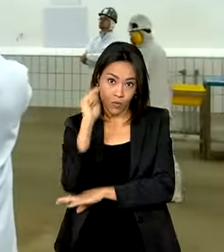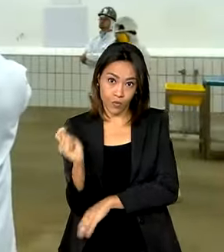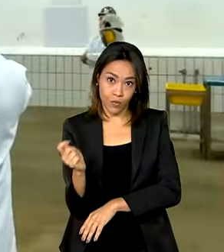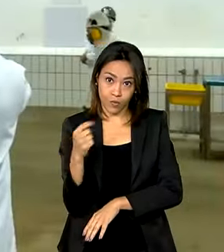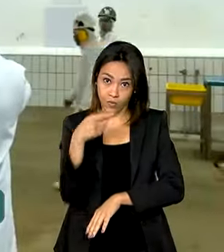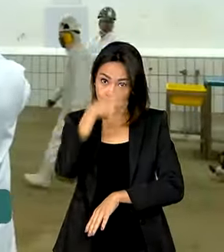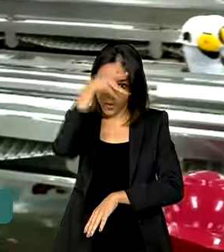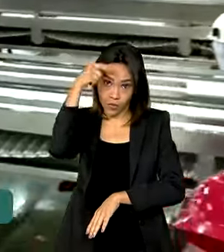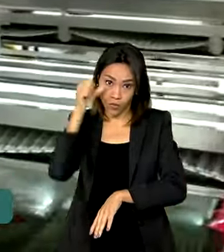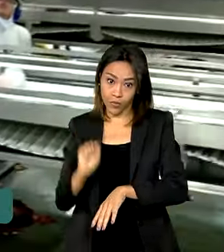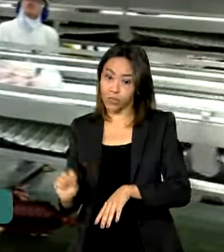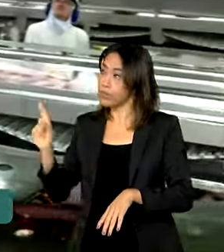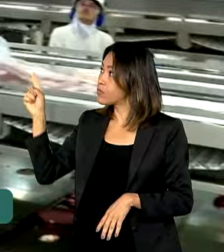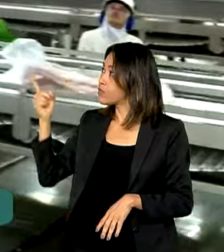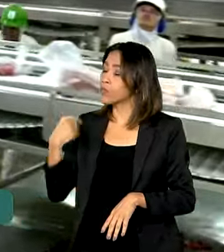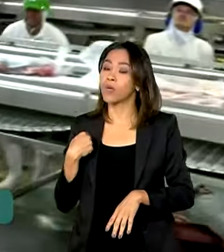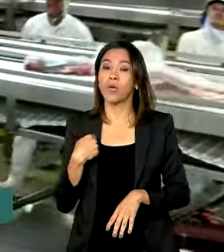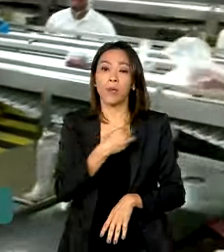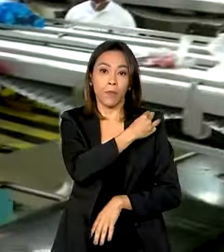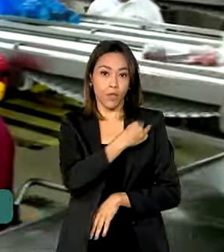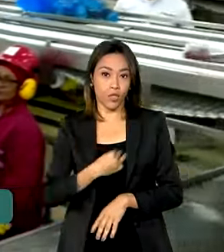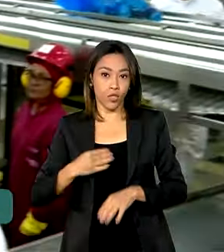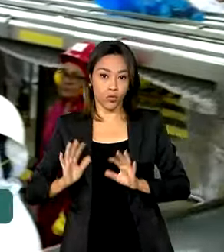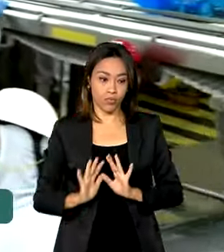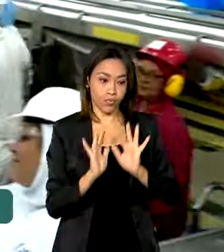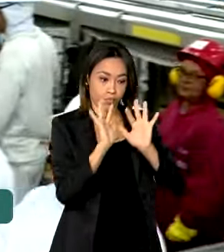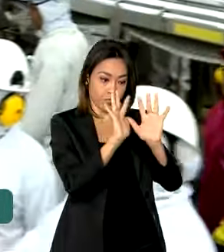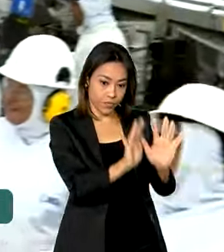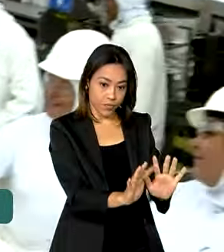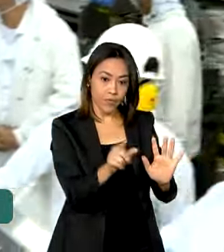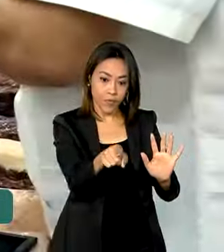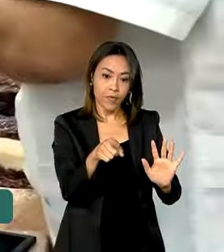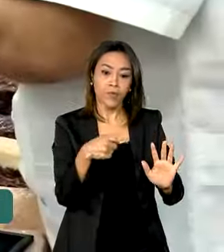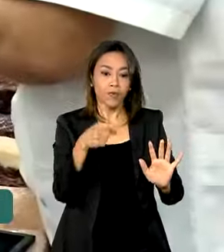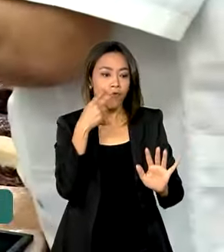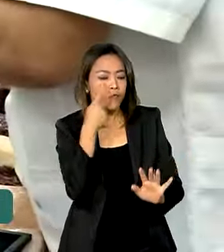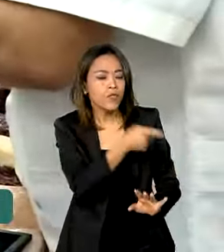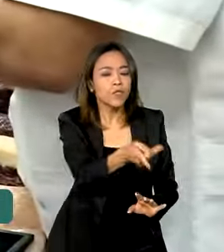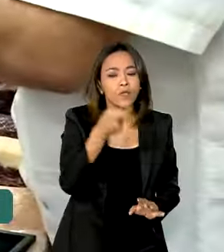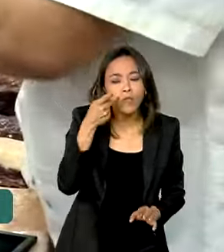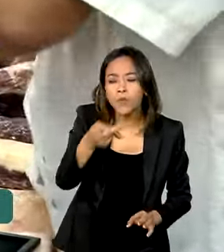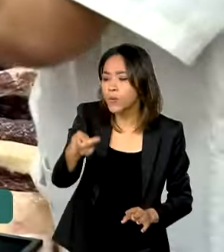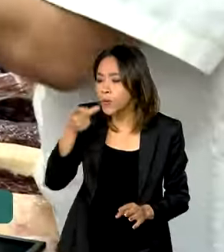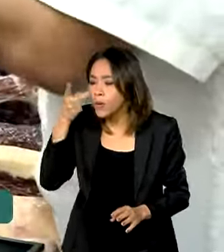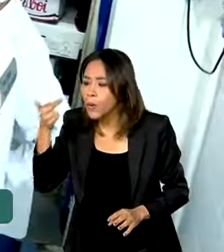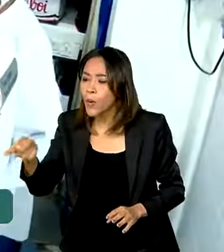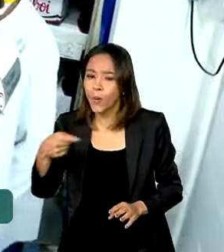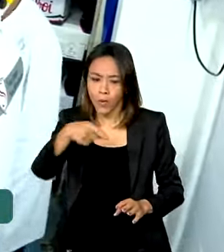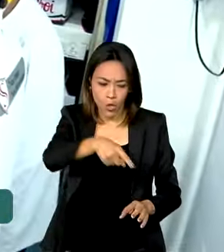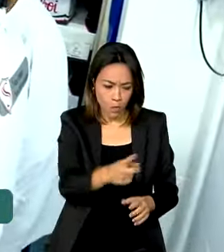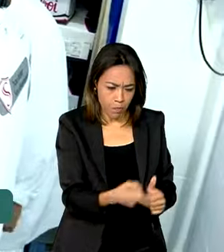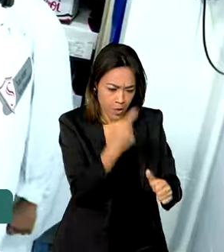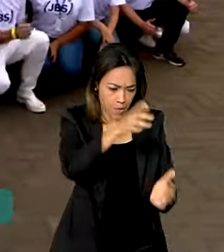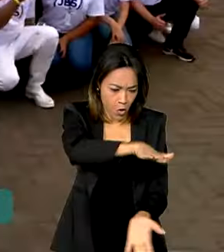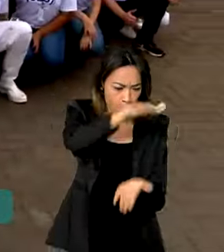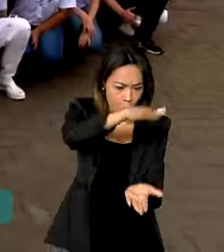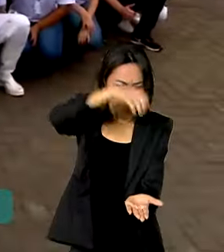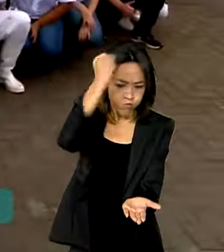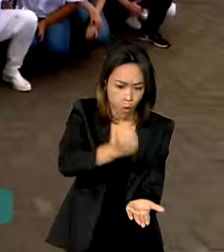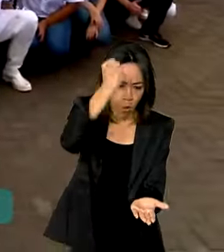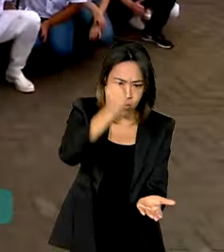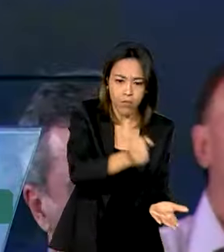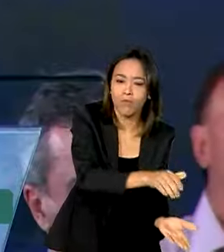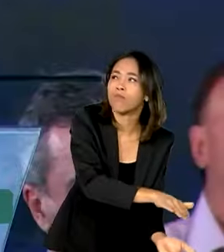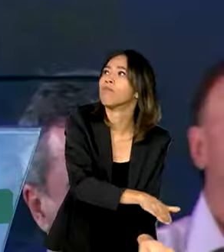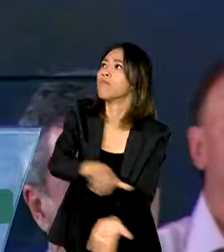acompanhado de ministros, visitou uma das empresas habilitadas pela China e participou de envio do primeiro embarque de carnes ao país